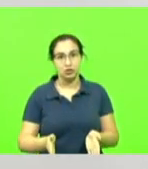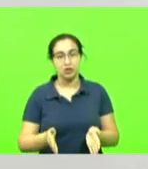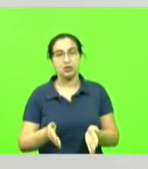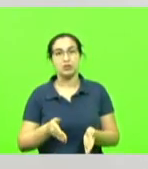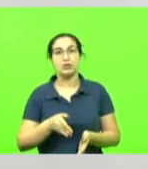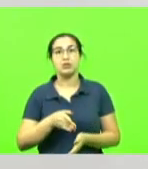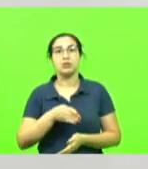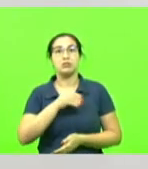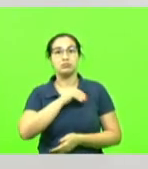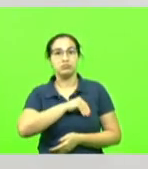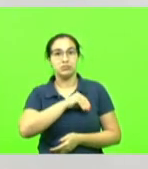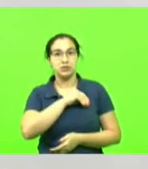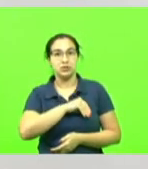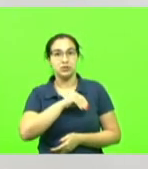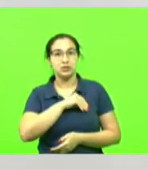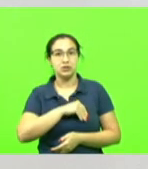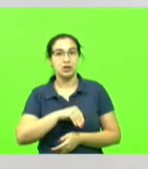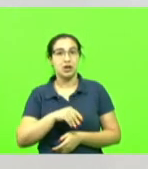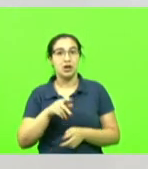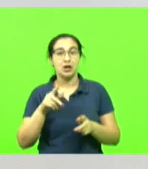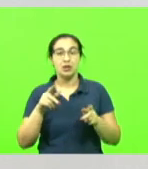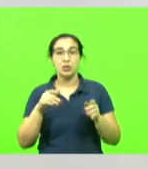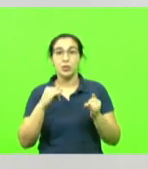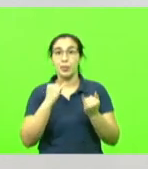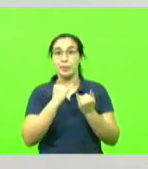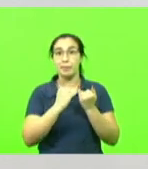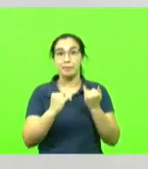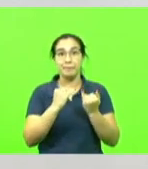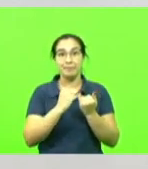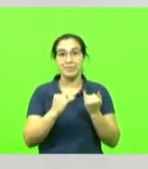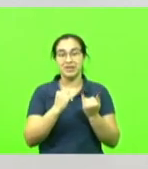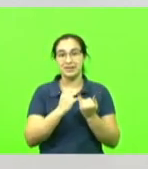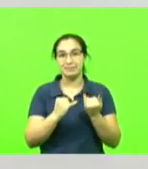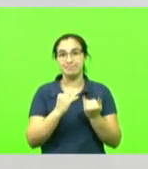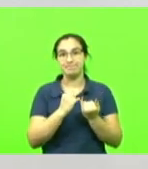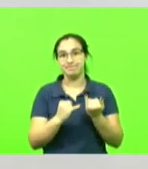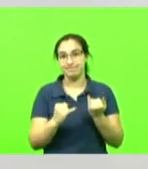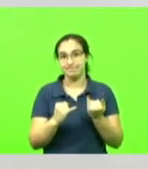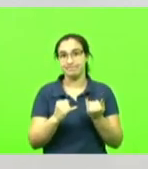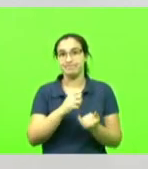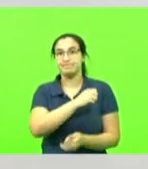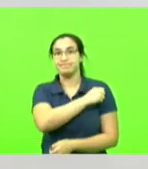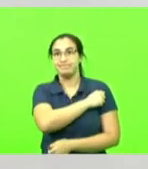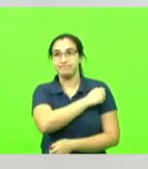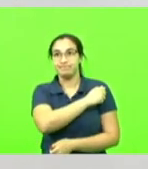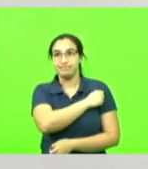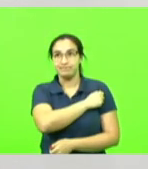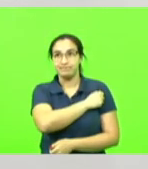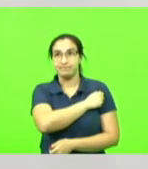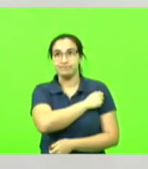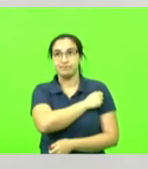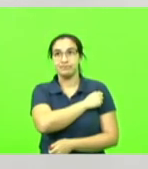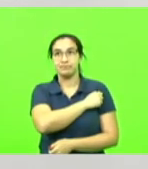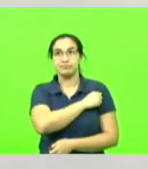exatamente a metade de um aluno oficial.